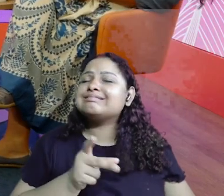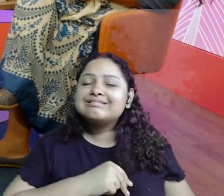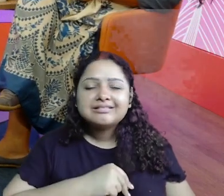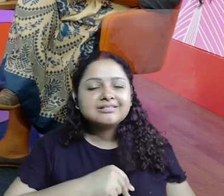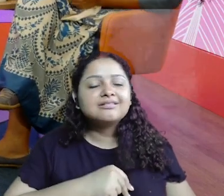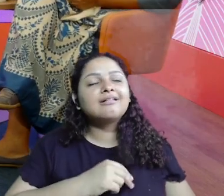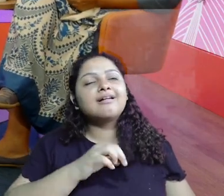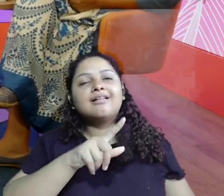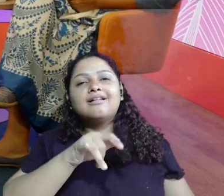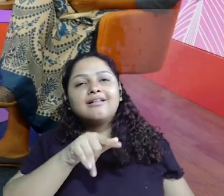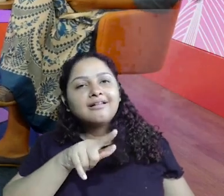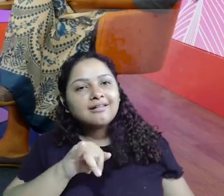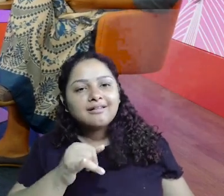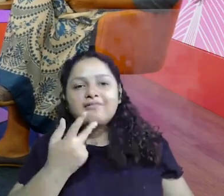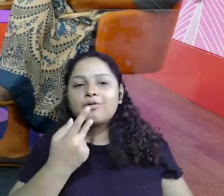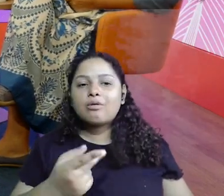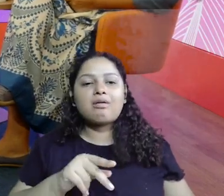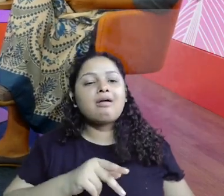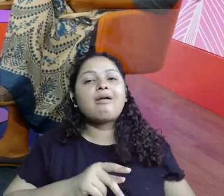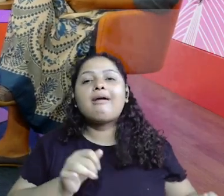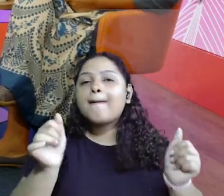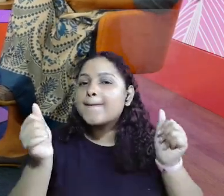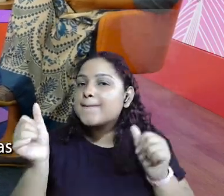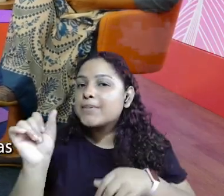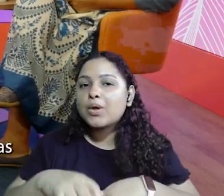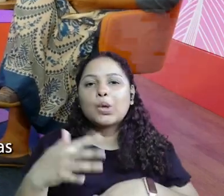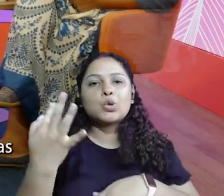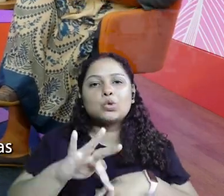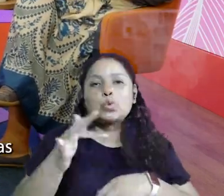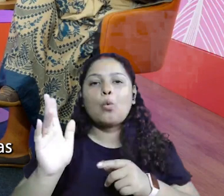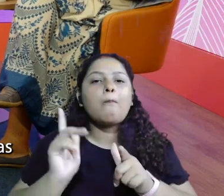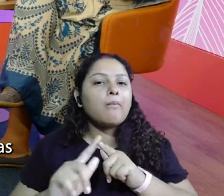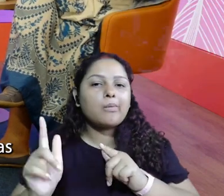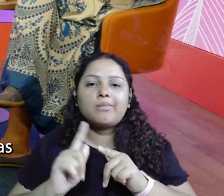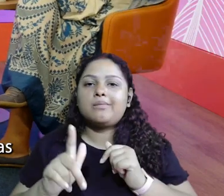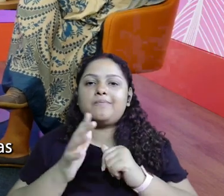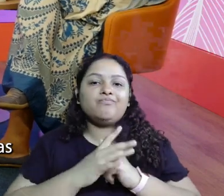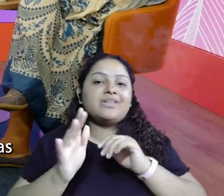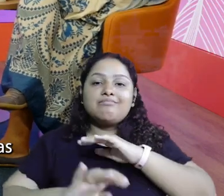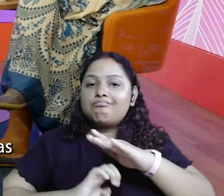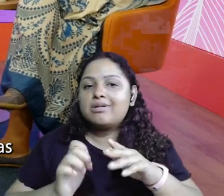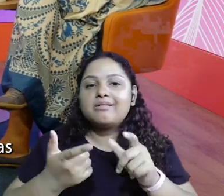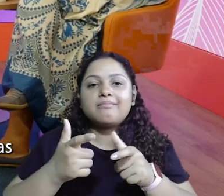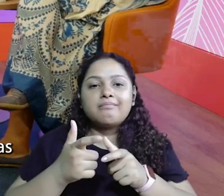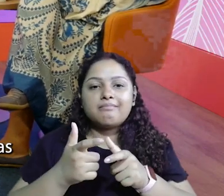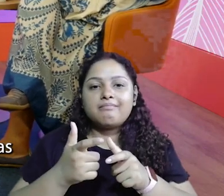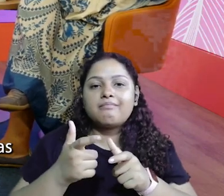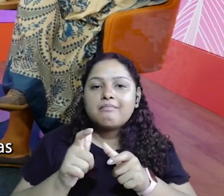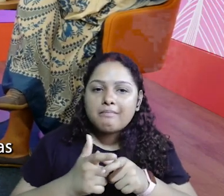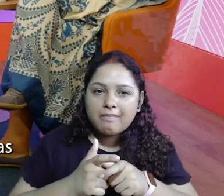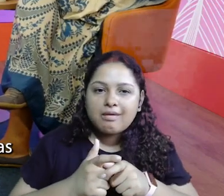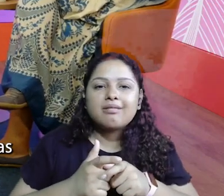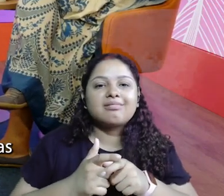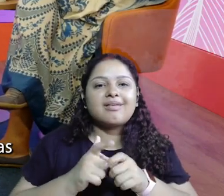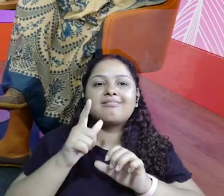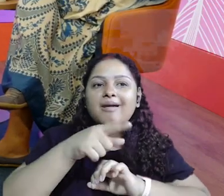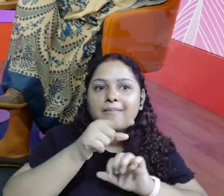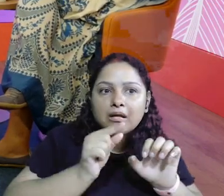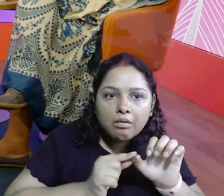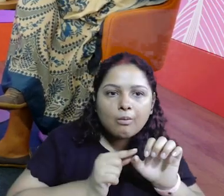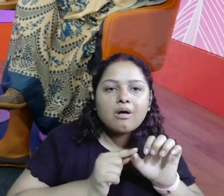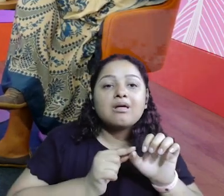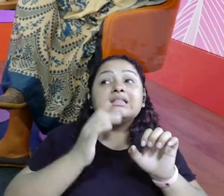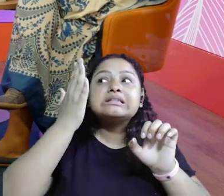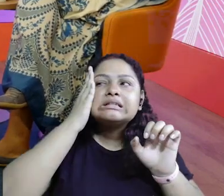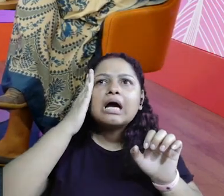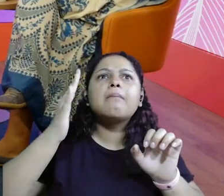Gente do céu! que a Lili falou é a maior dor. Eu acho que é a maior dor das pequenas empreendedoras. Quando